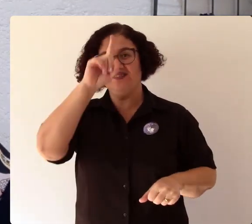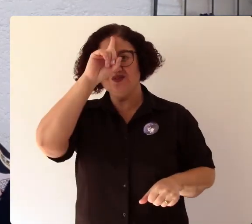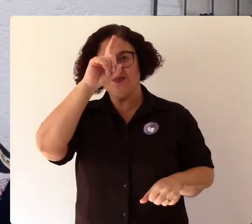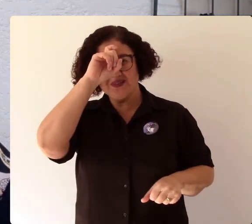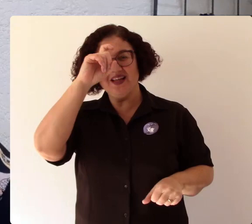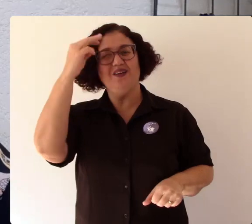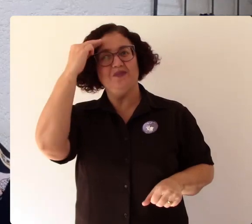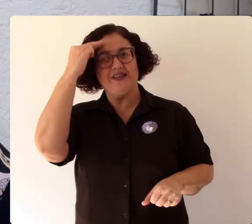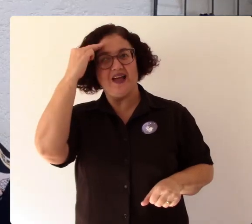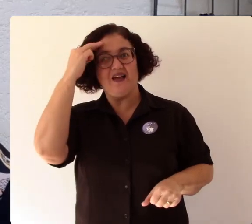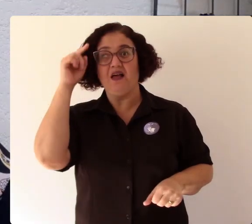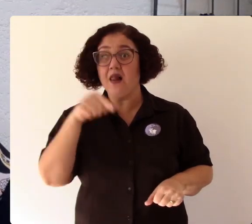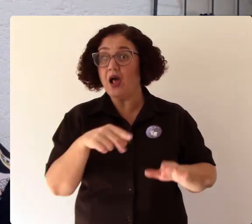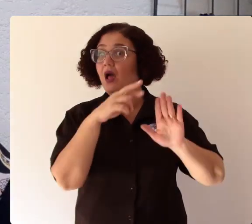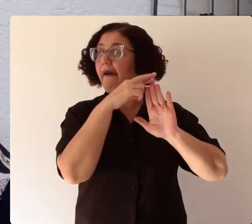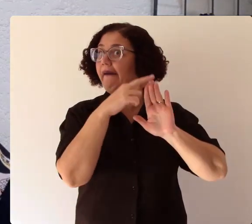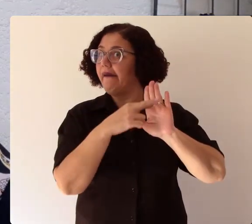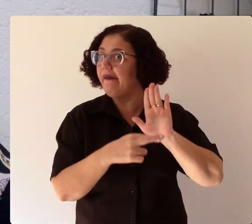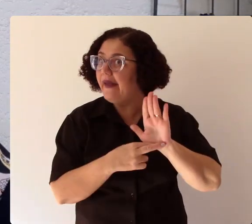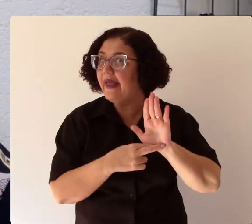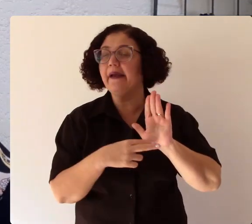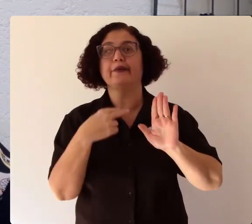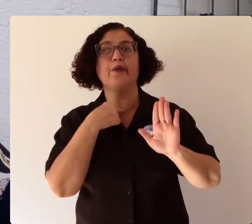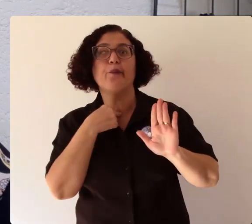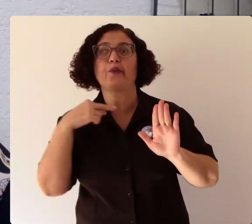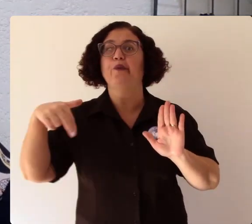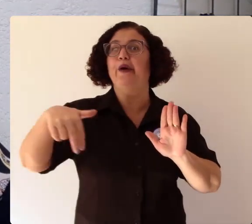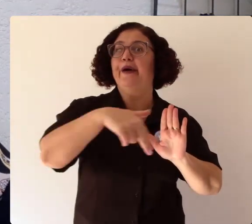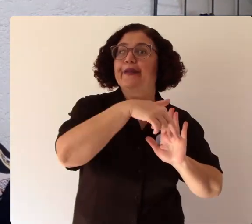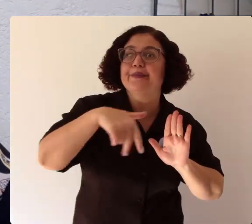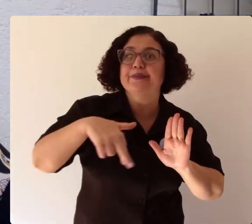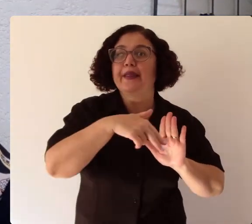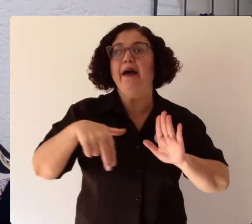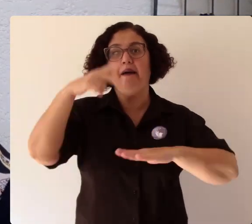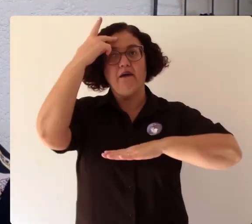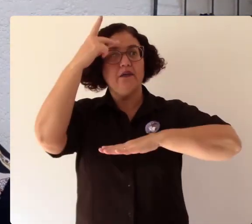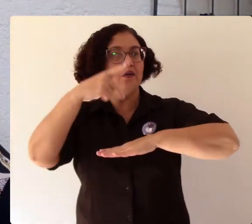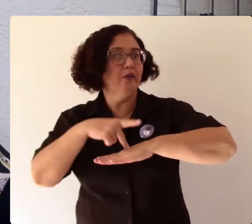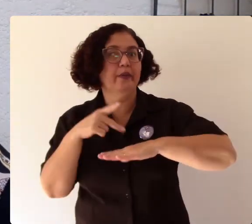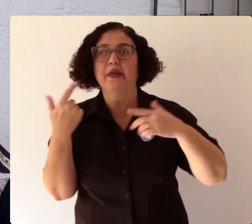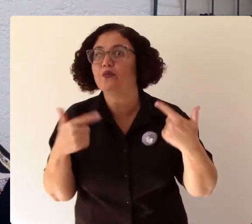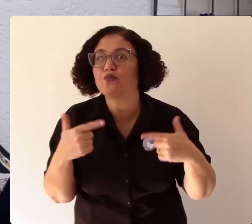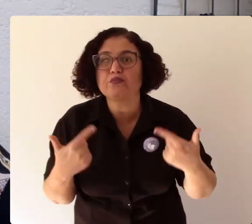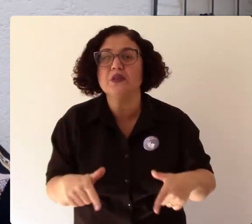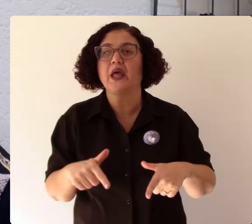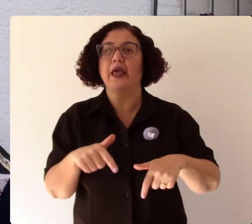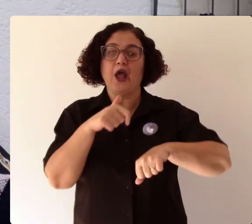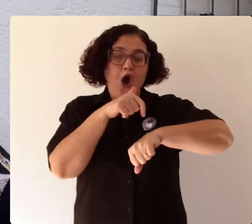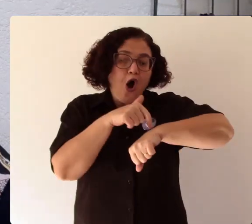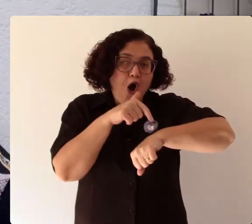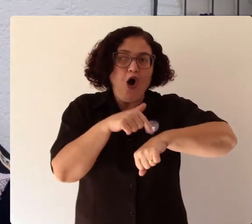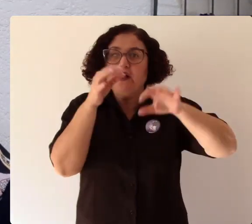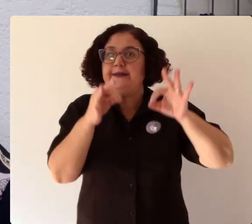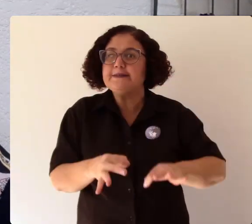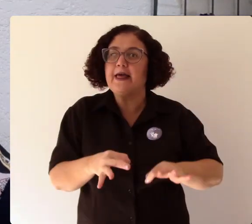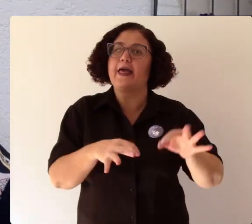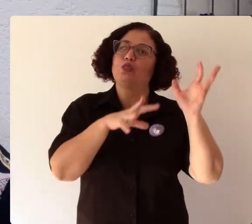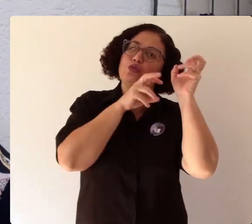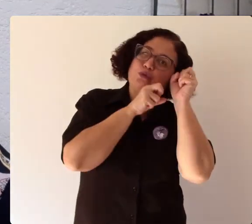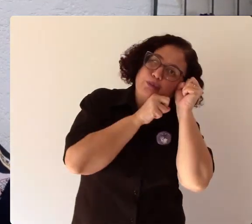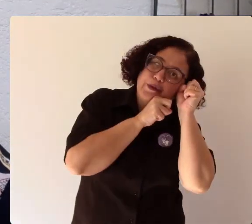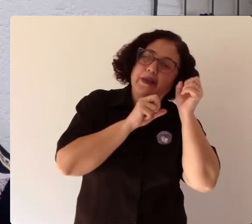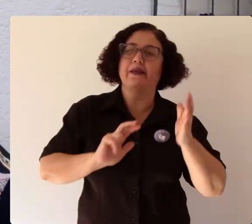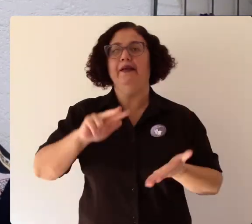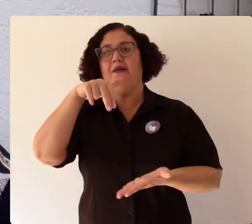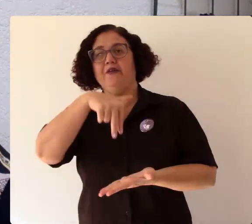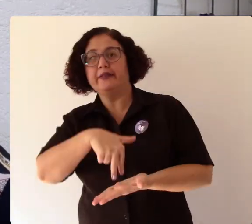ir e vir, lugar onde não se tem autonomia pra definir a que horas você levanta, a que horas você dorme, se você quer